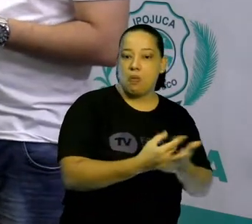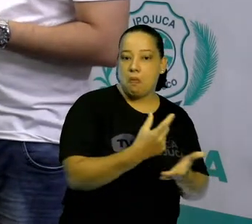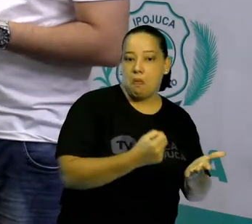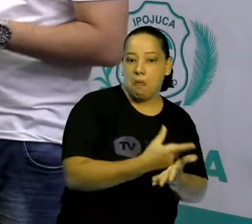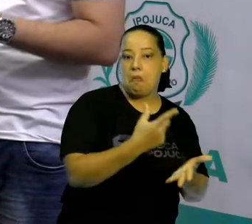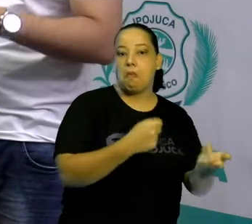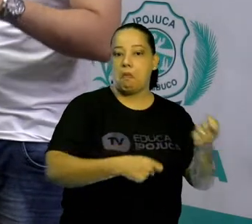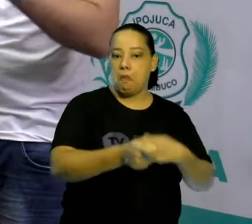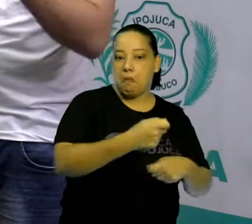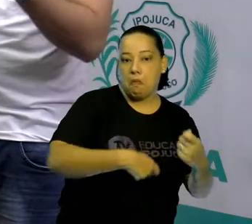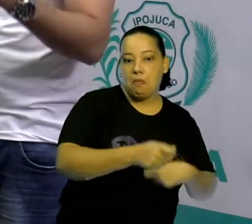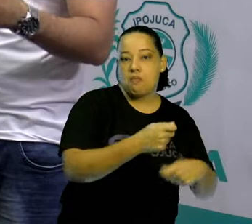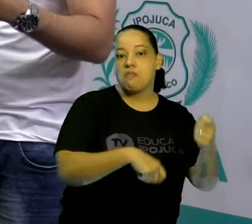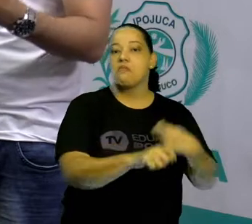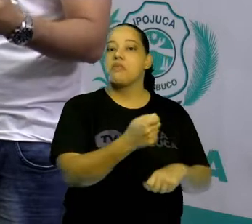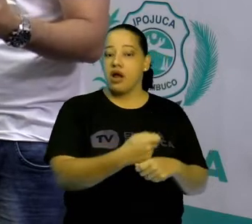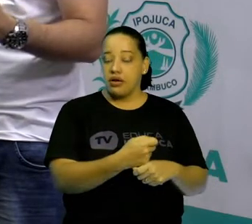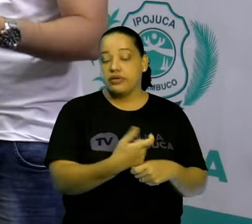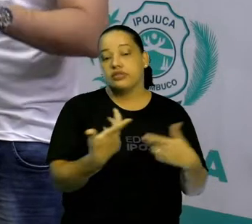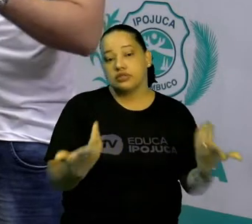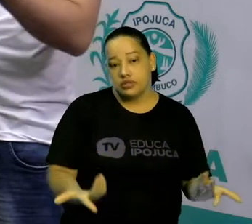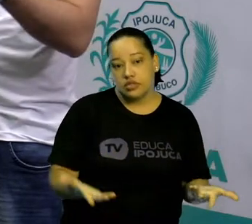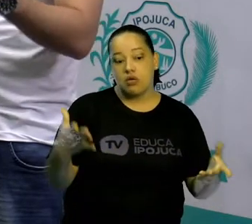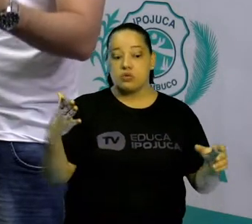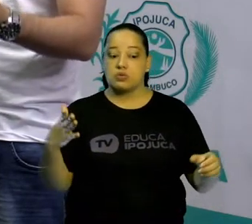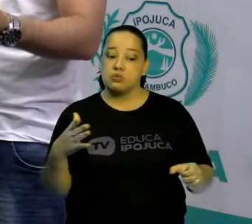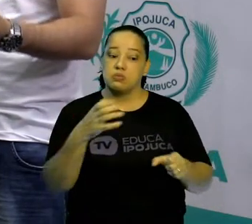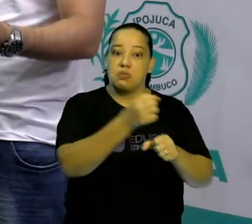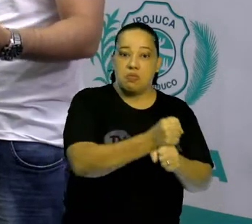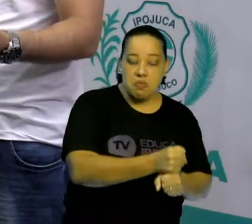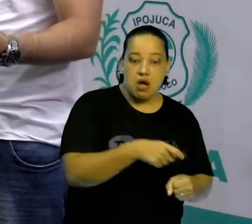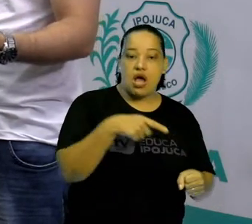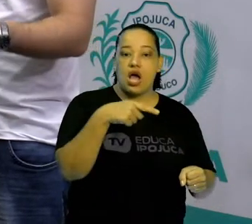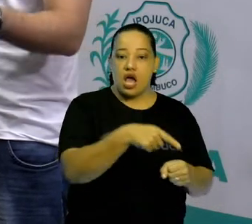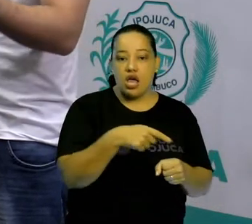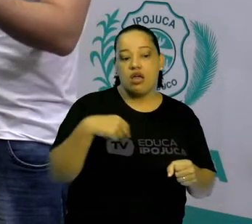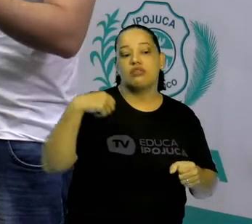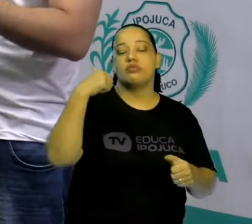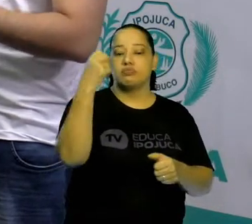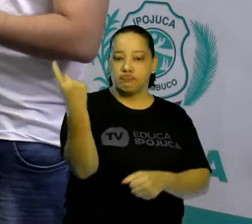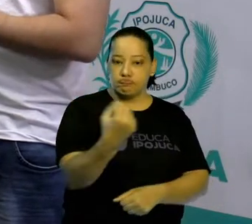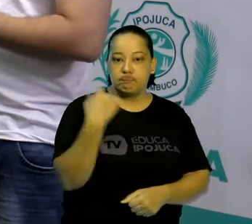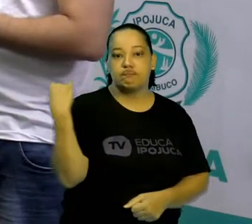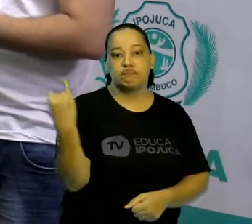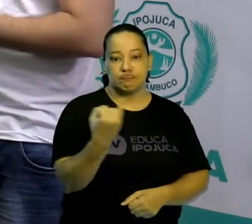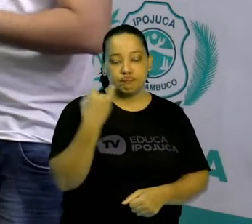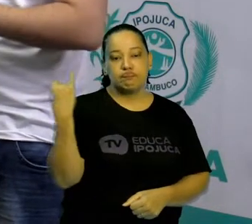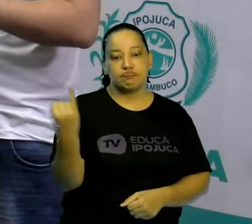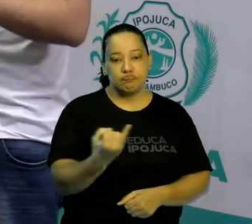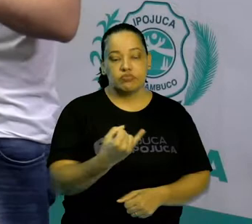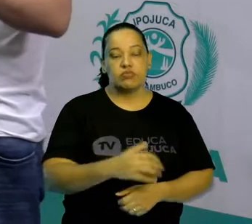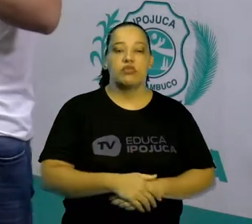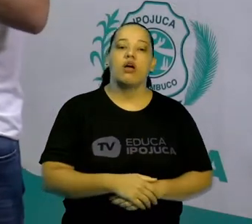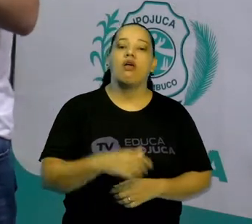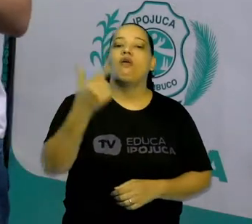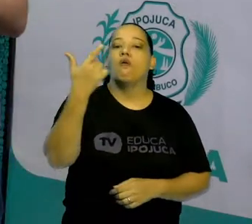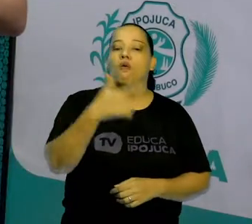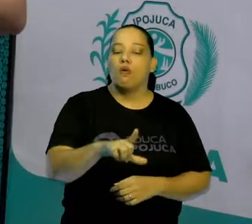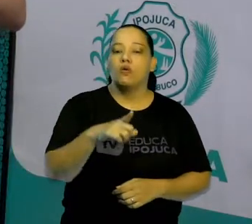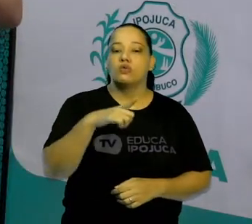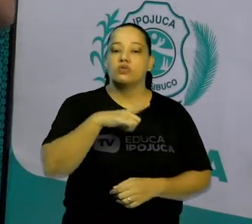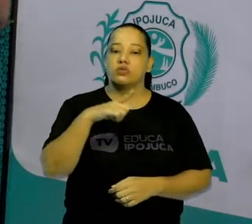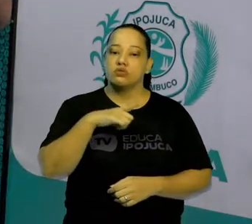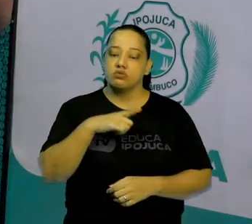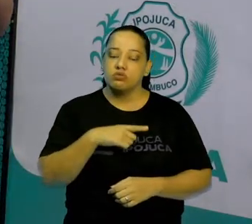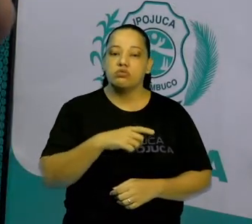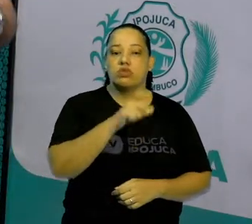a tomada de poder pela dinastia de Avis vai ser um fator importante. Outra coisa é a participação de marinheiros